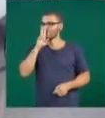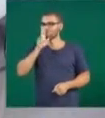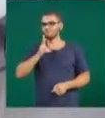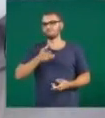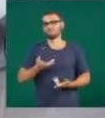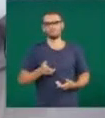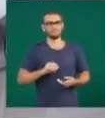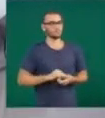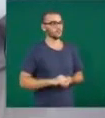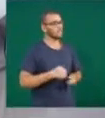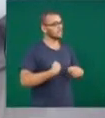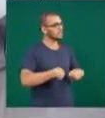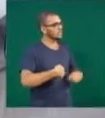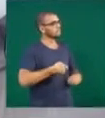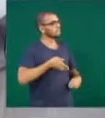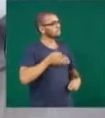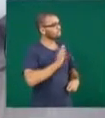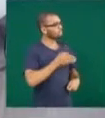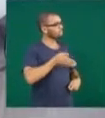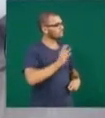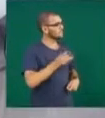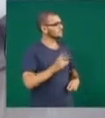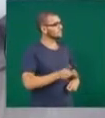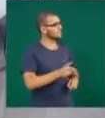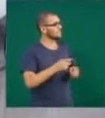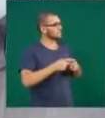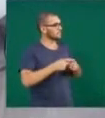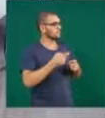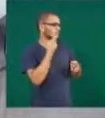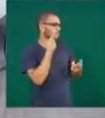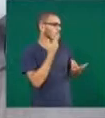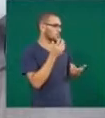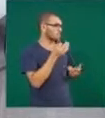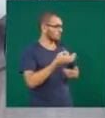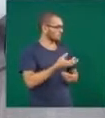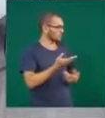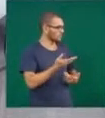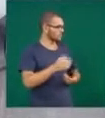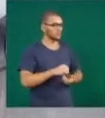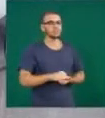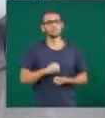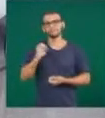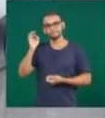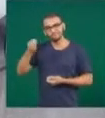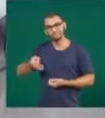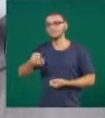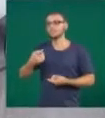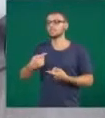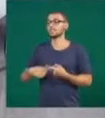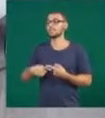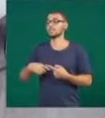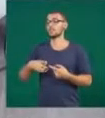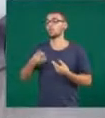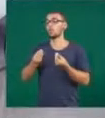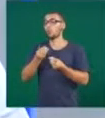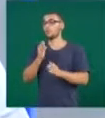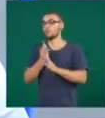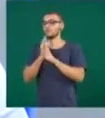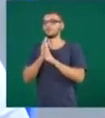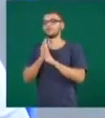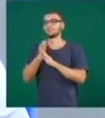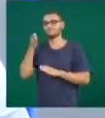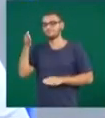fazer um acompanhamento com o médico especialista. Perfeito. O diagnóstico da doença é feito sempre no consultório do oftalmologista.